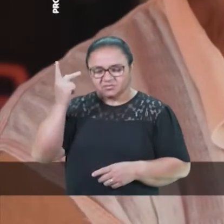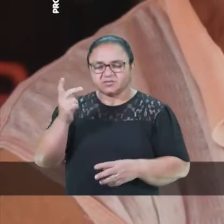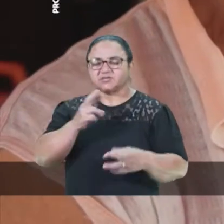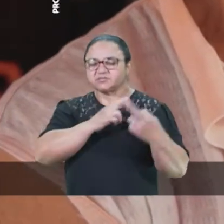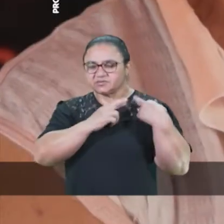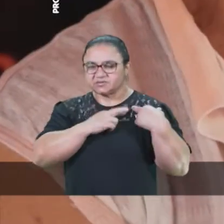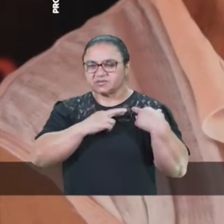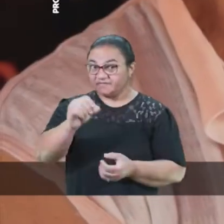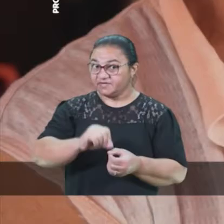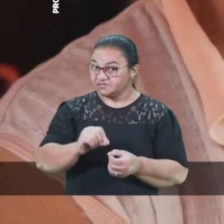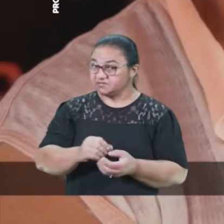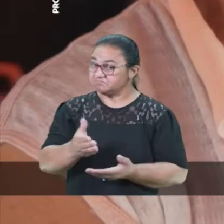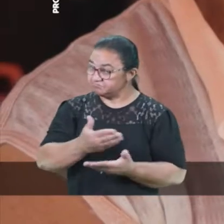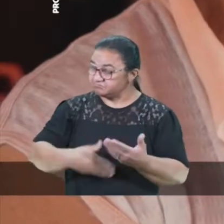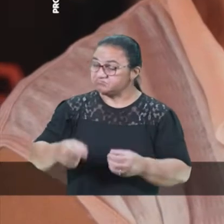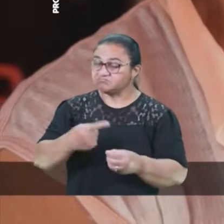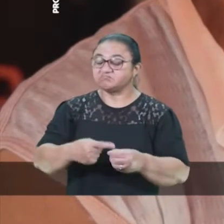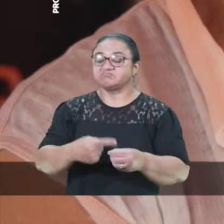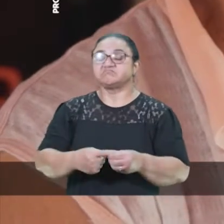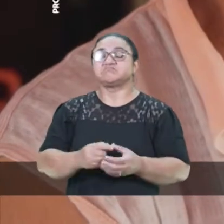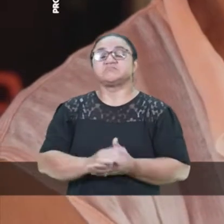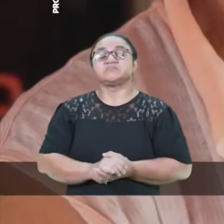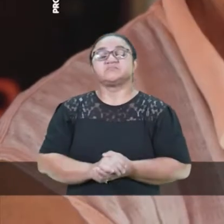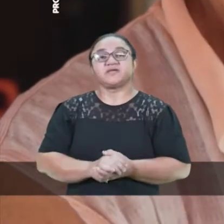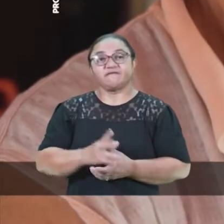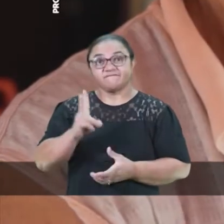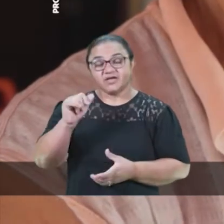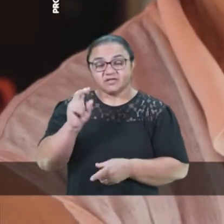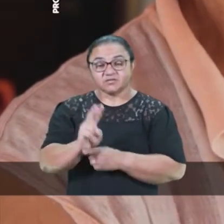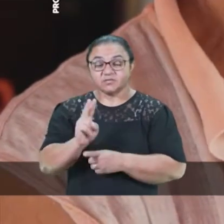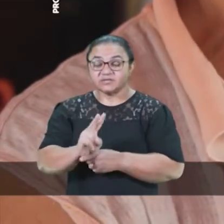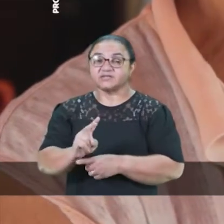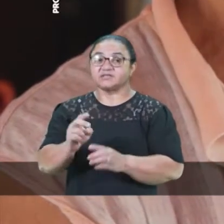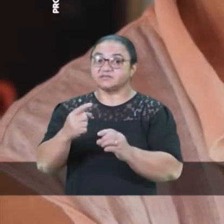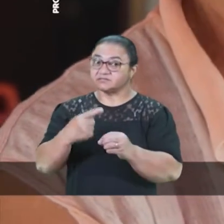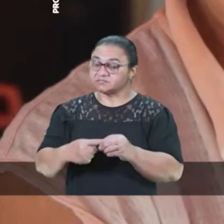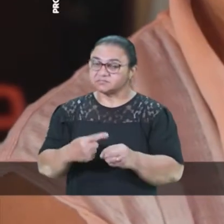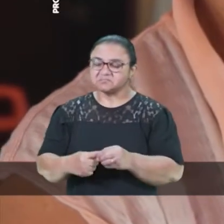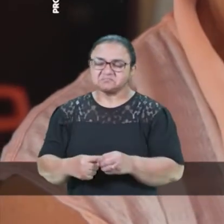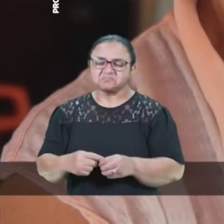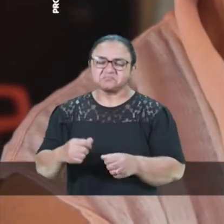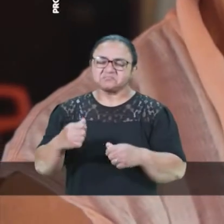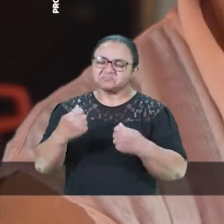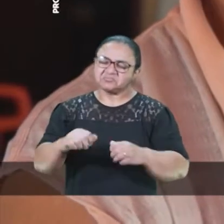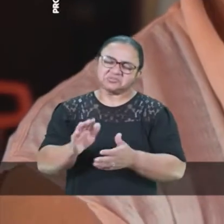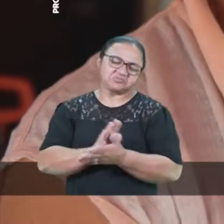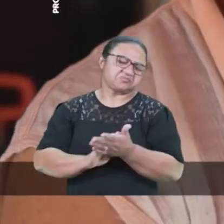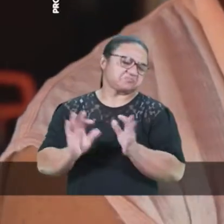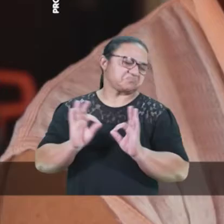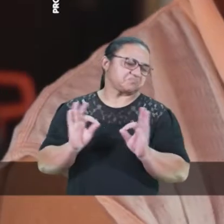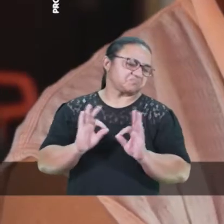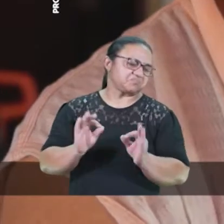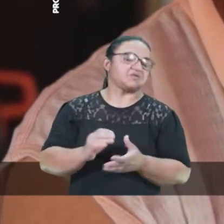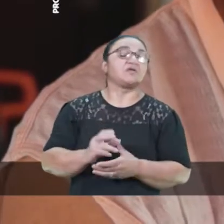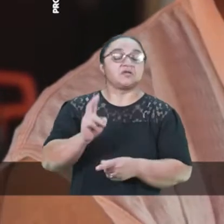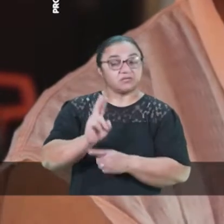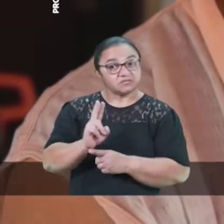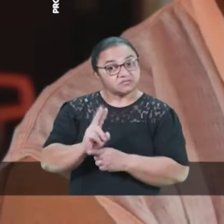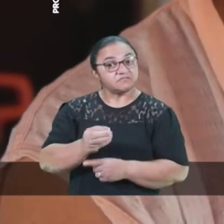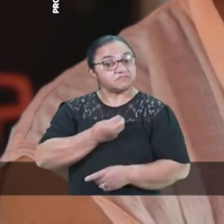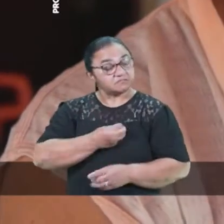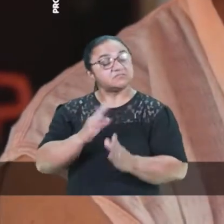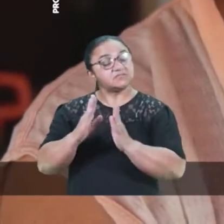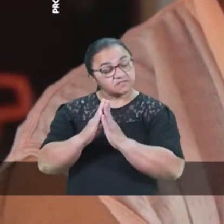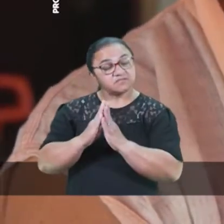responsável. Ele vai fazer alguma coisa agora pela cidade. Ele vai cuidar da cidade. Ele não precisa de mais nada. Ele quer